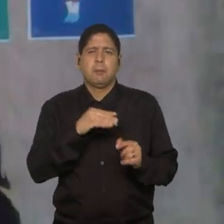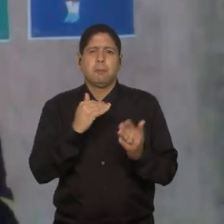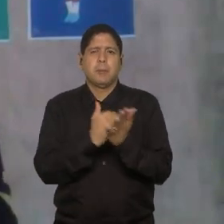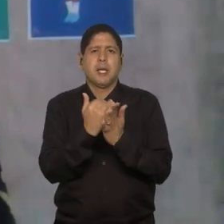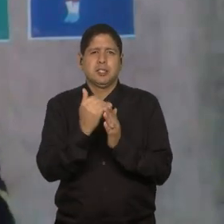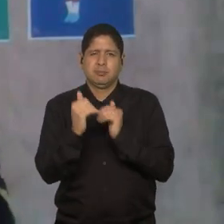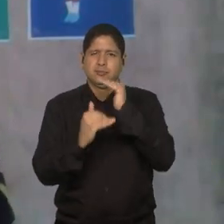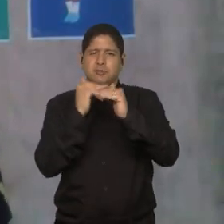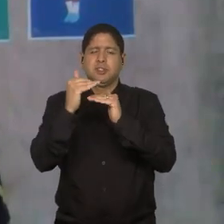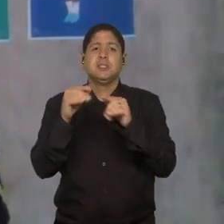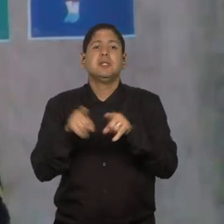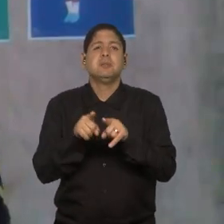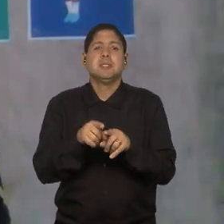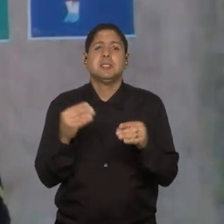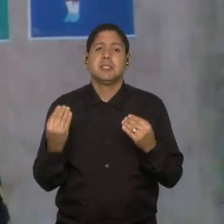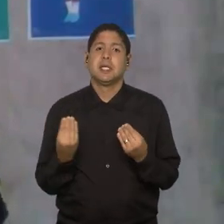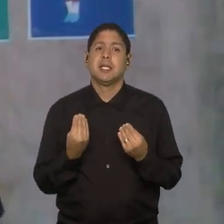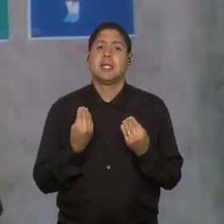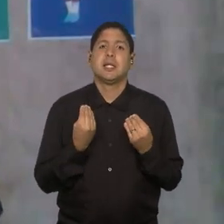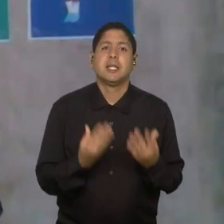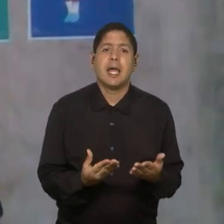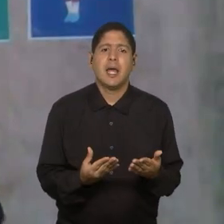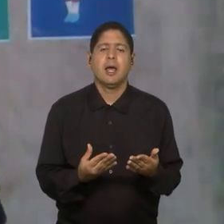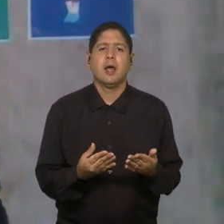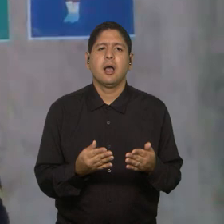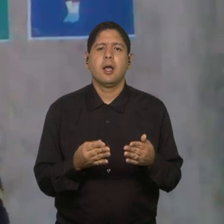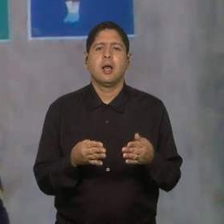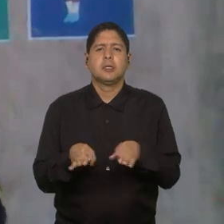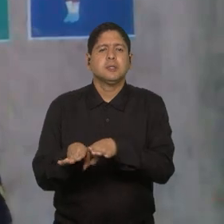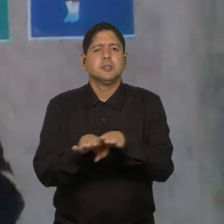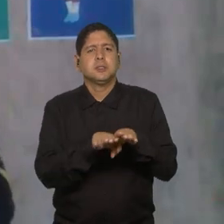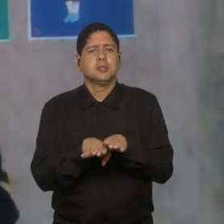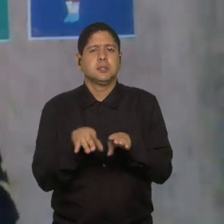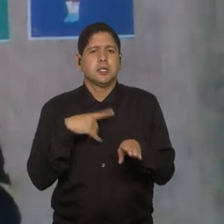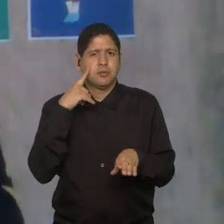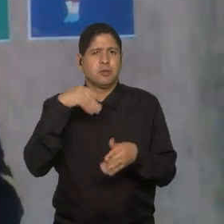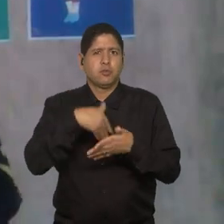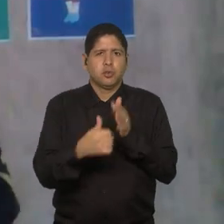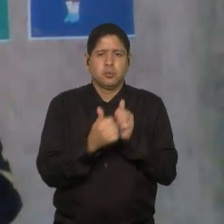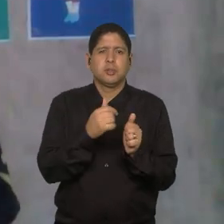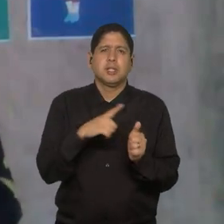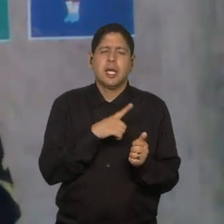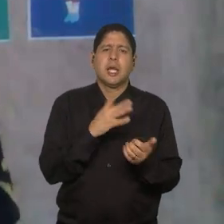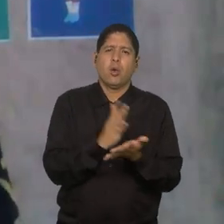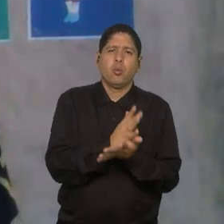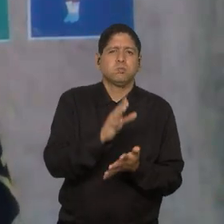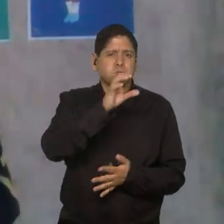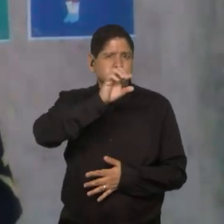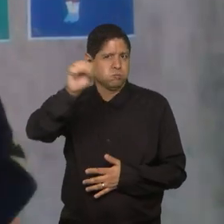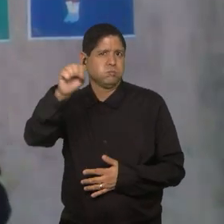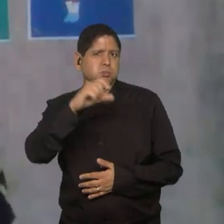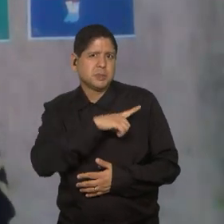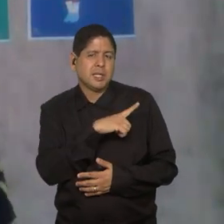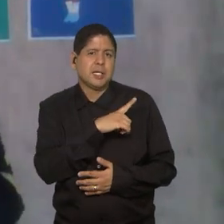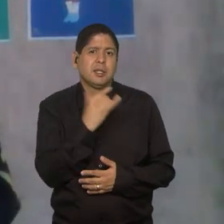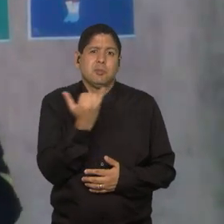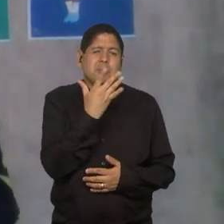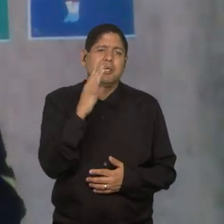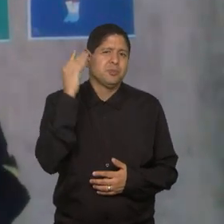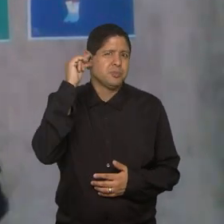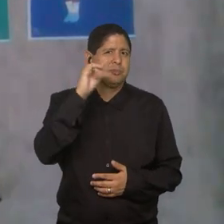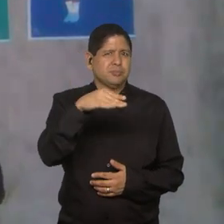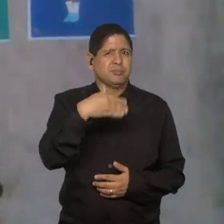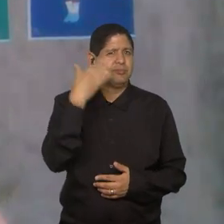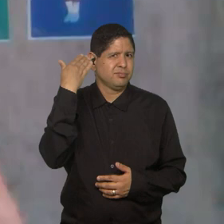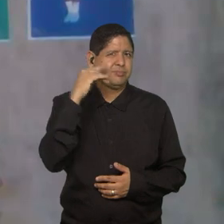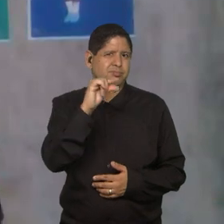de conseguir garantir a estabilidade. gente vê que o futebol feminino tem conquistas, são importantes, mas são recentes, a